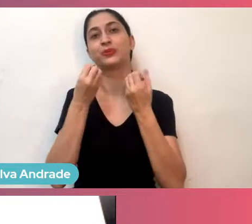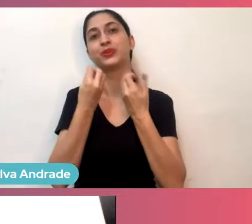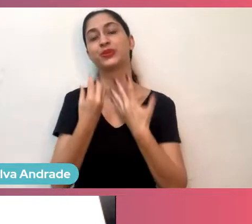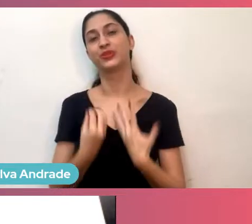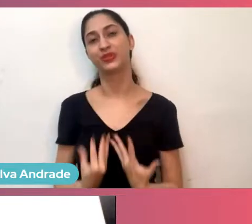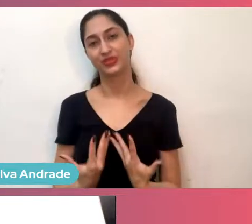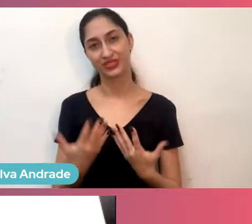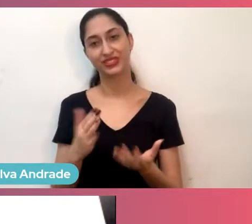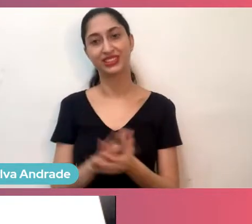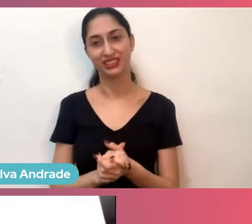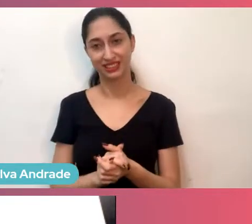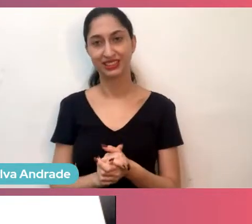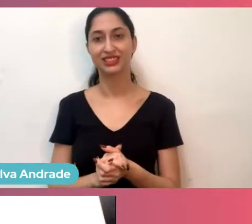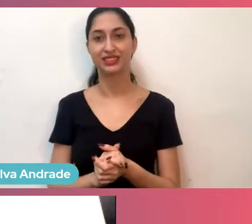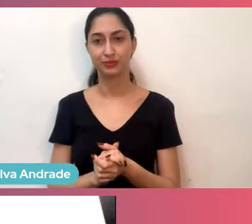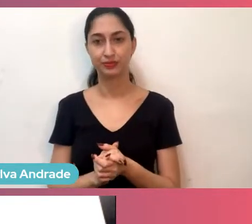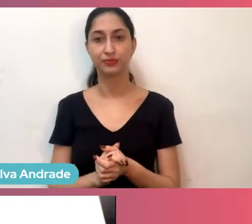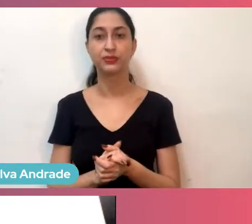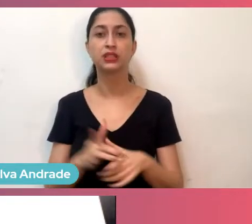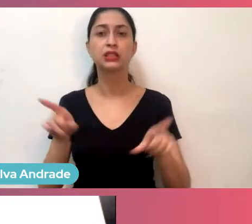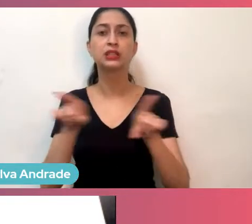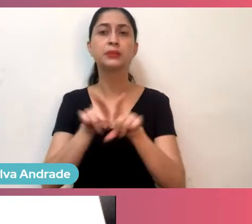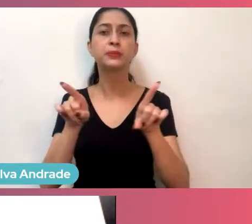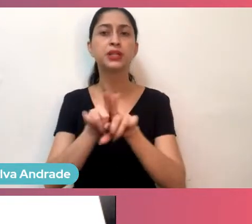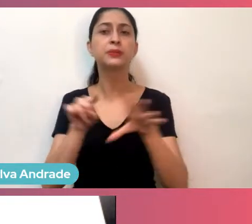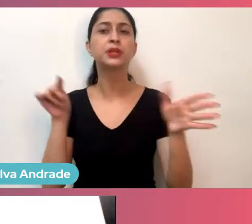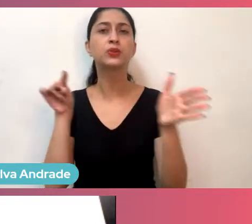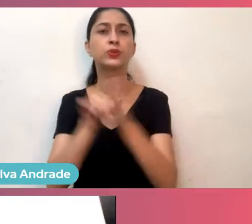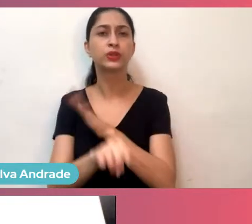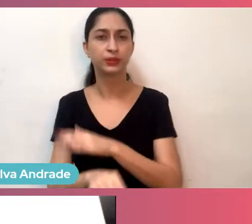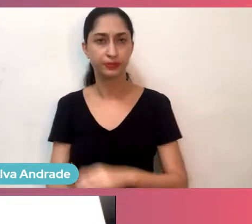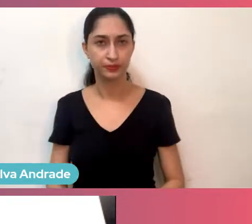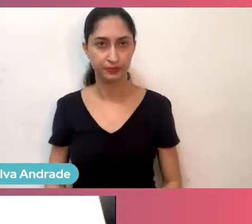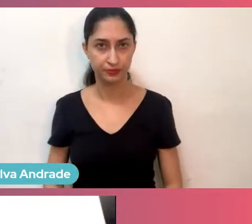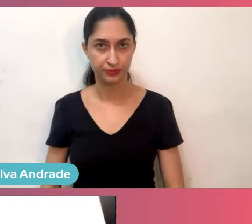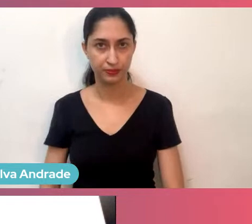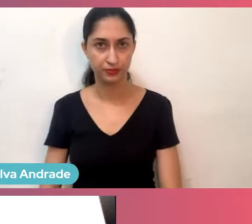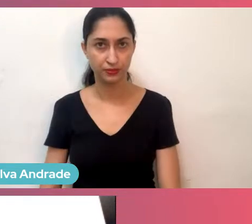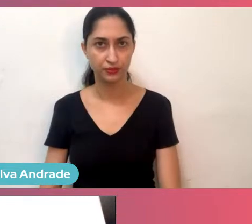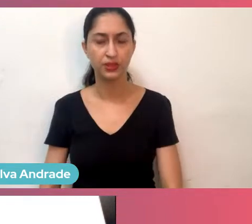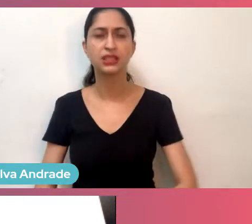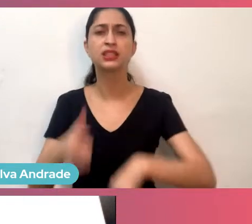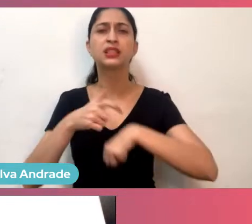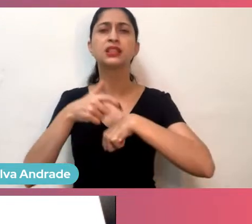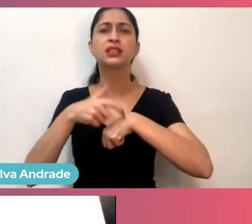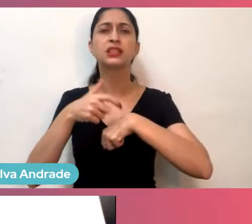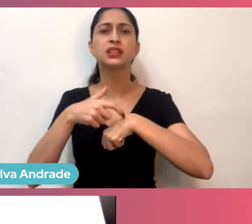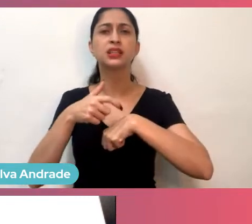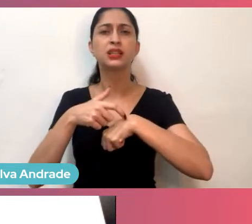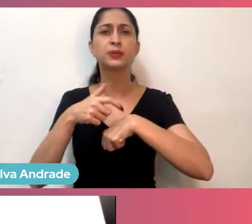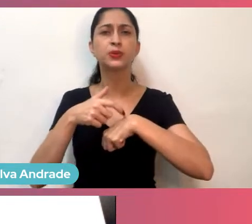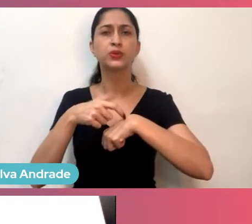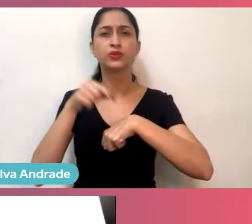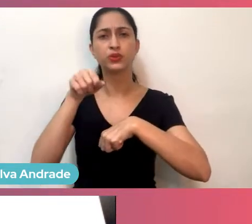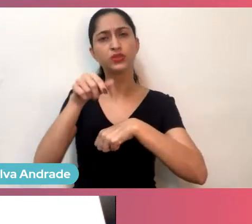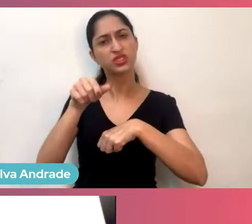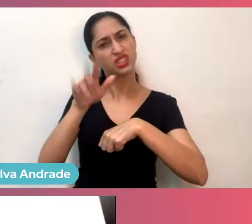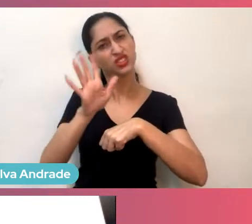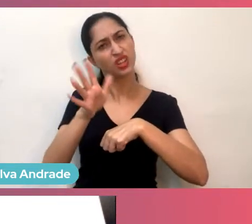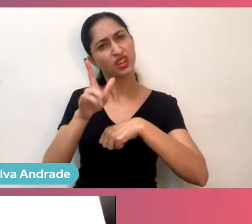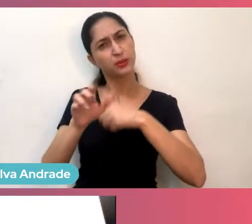então bem legal isso. Eu tenho mais uma pergunta para você, quanto tempo você já está com a Muda Meu Mundo?